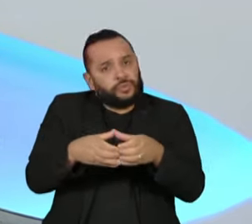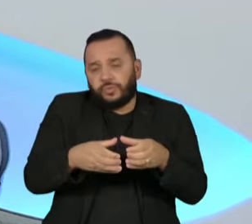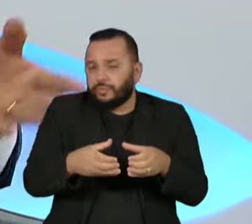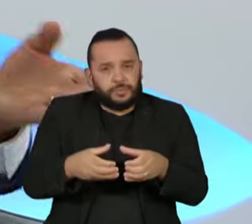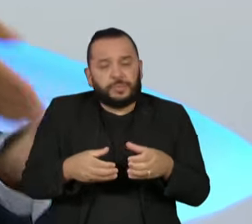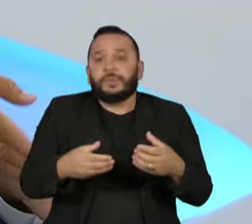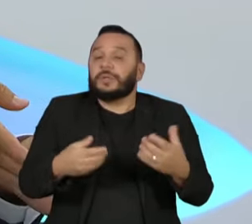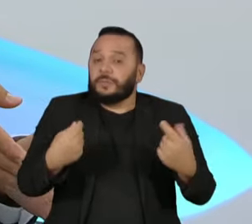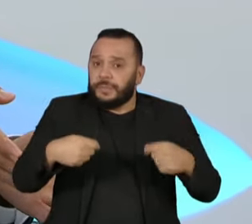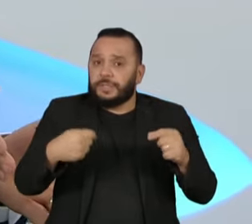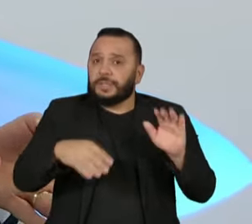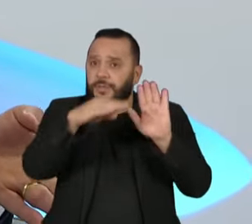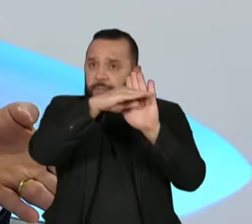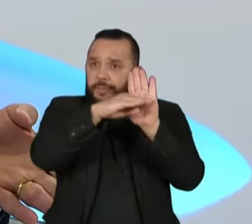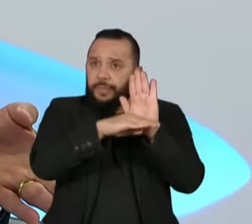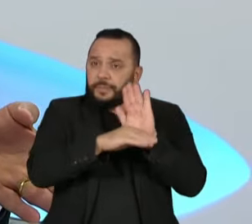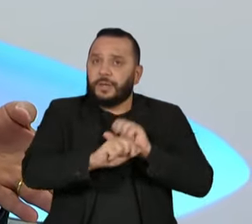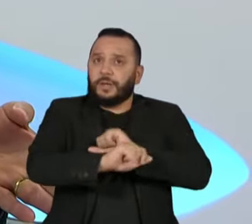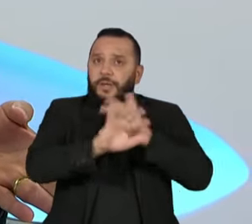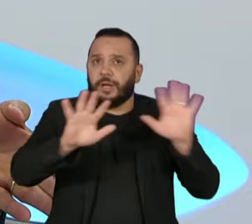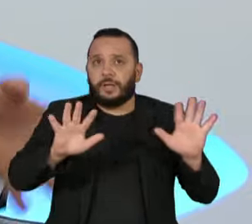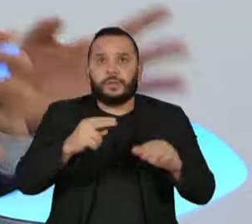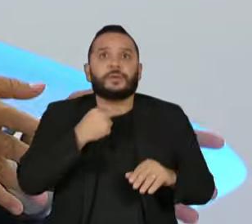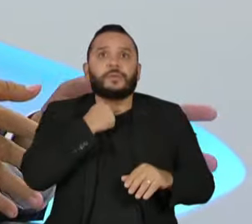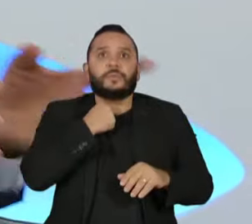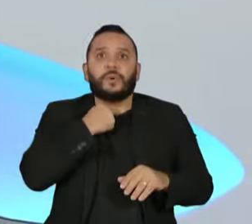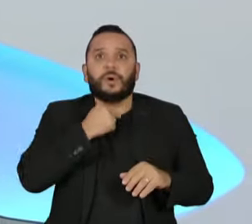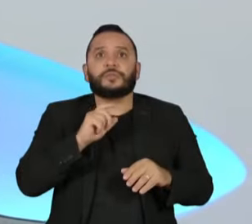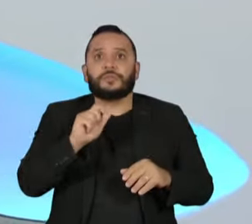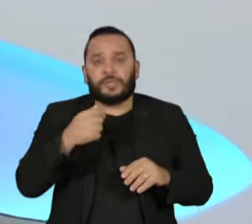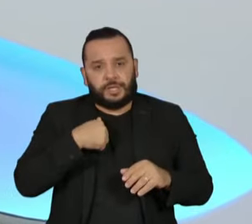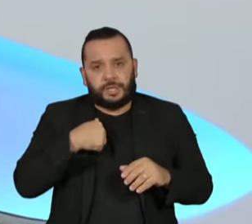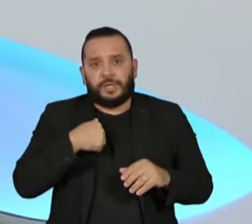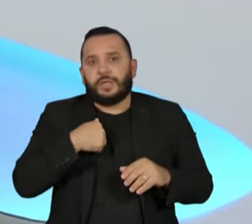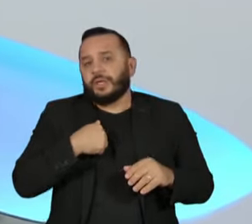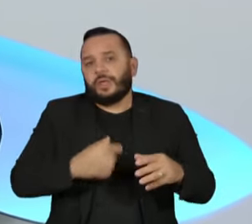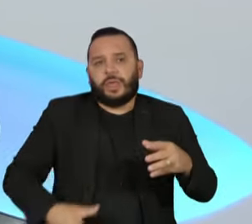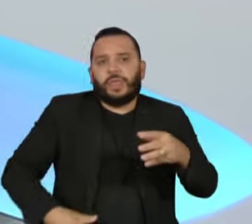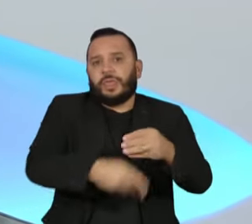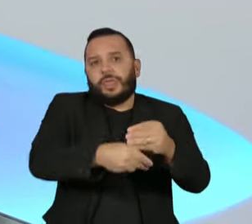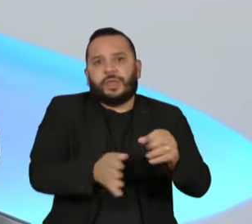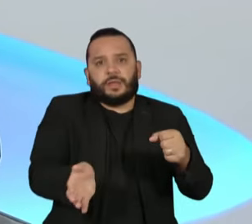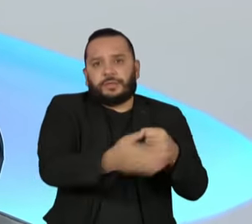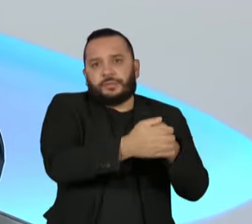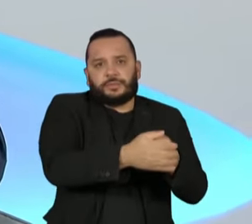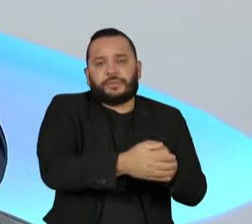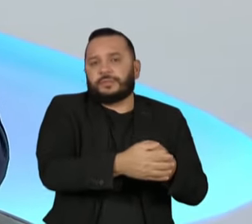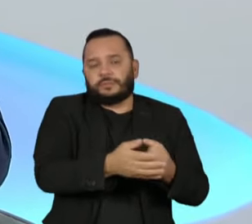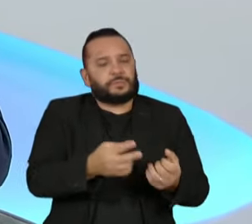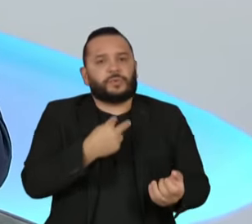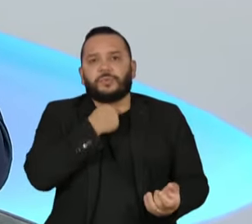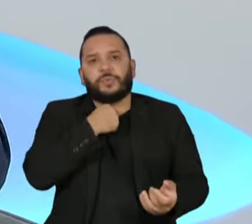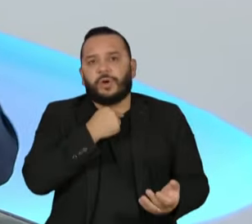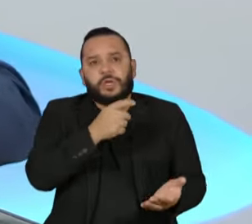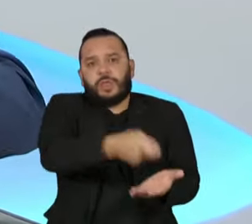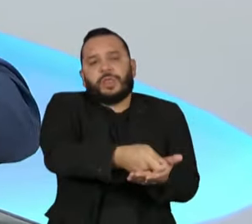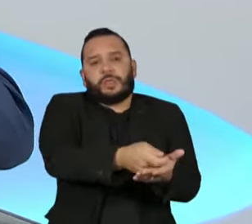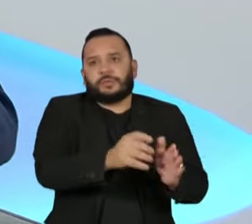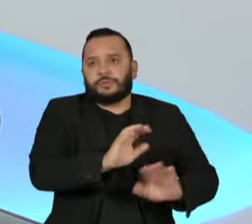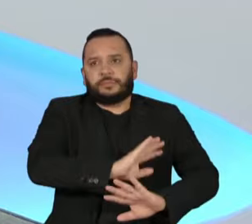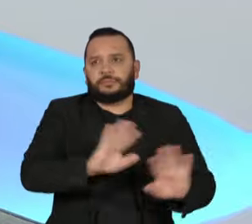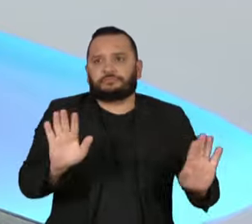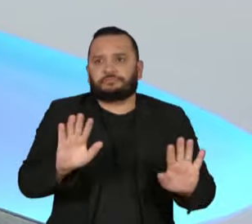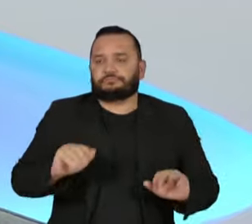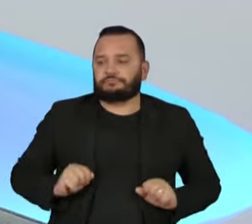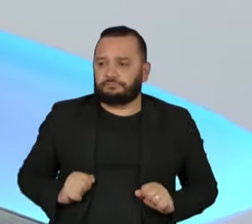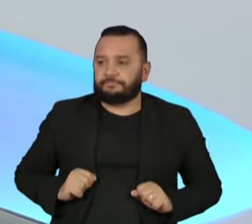Apenas não sendo impositiva, está certo? Apenas não sendo impositiva. Então, eu acredito que isso. O que